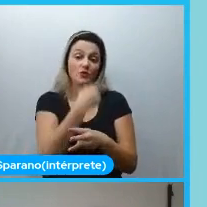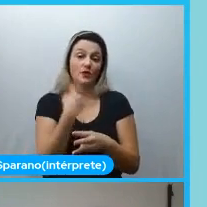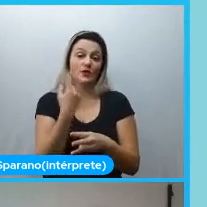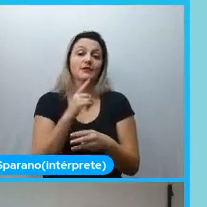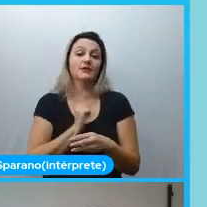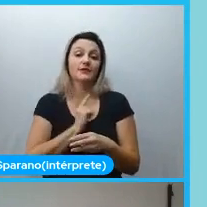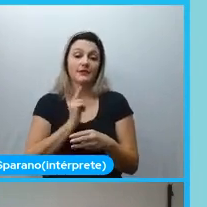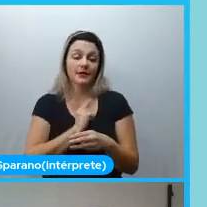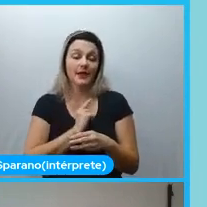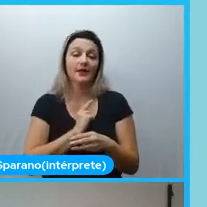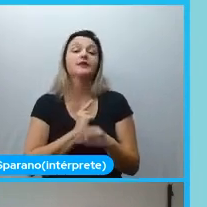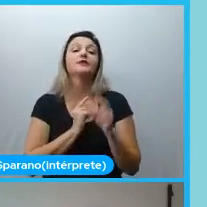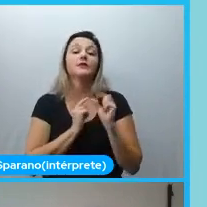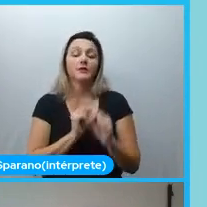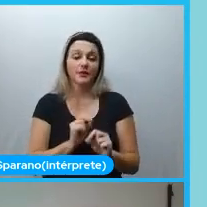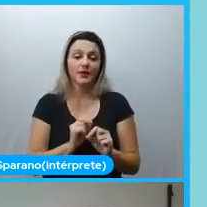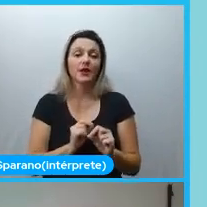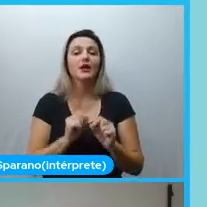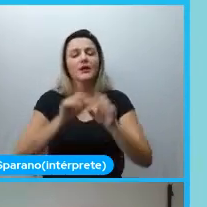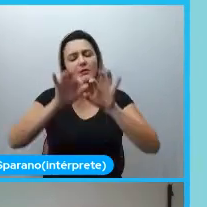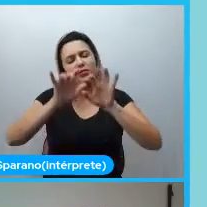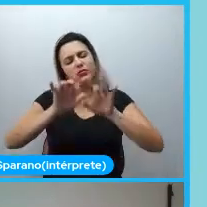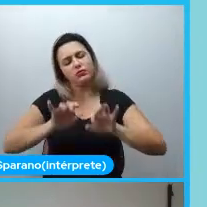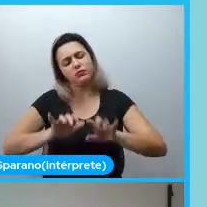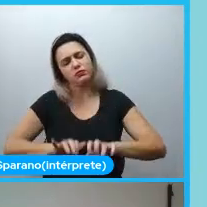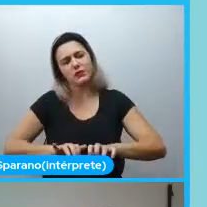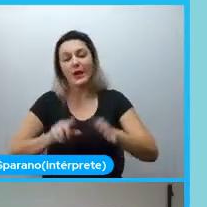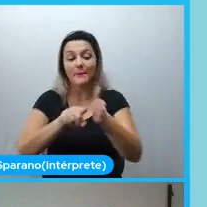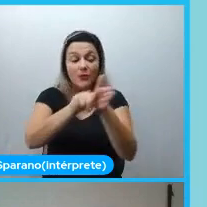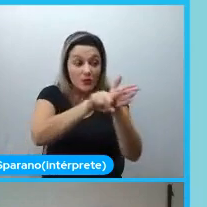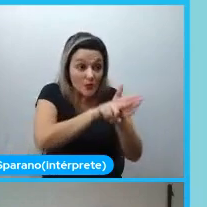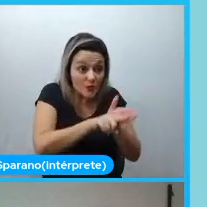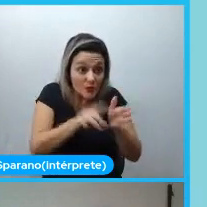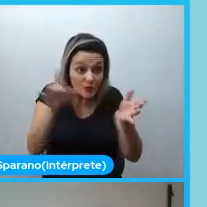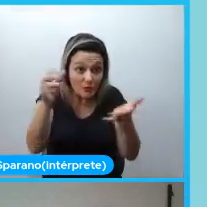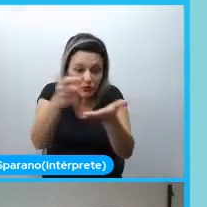Depois, a gente digitava tudo na planilha, tudo manualmente.